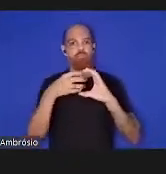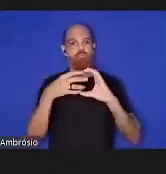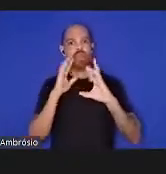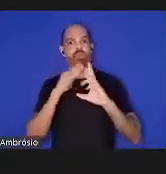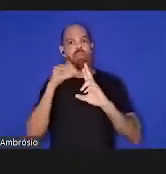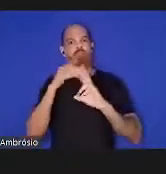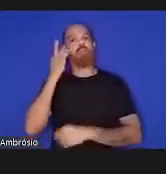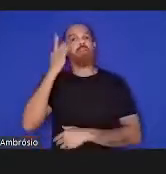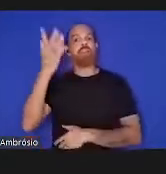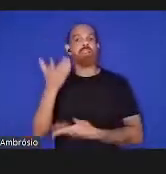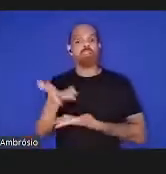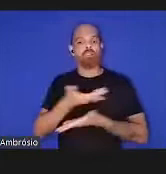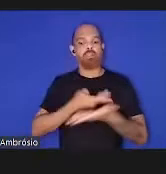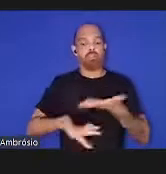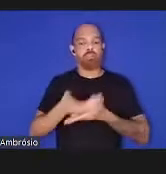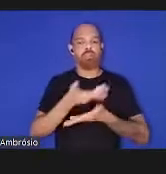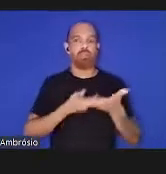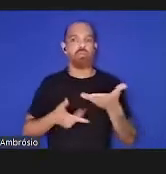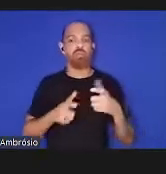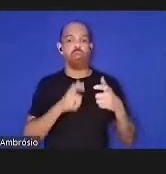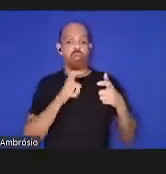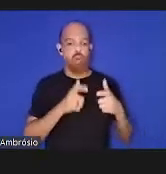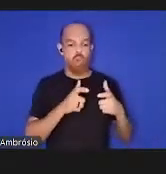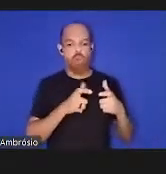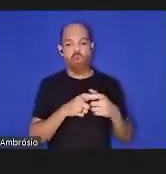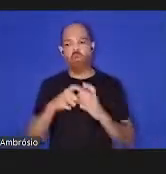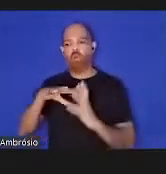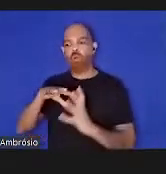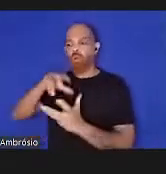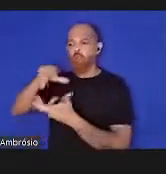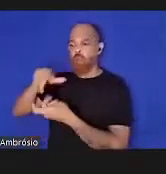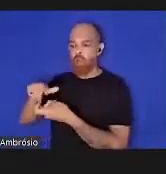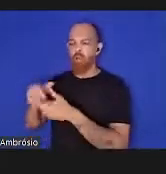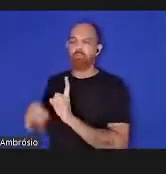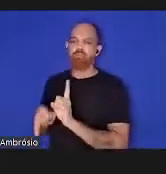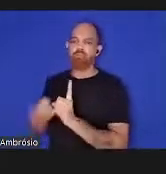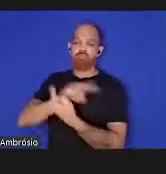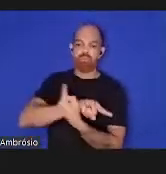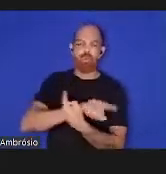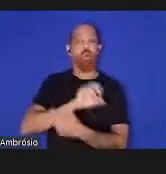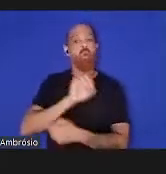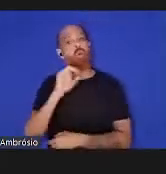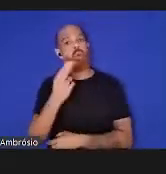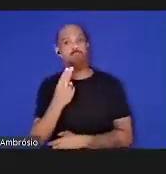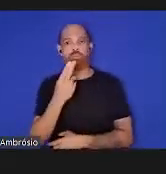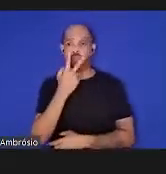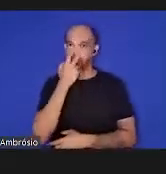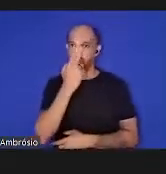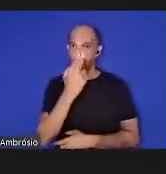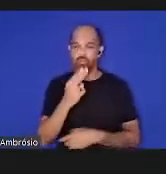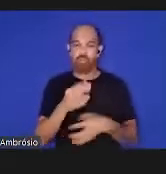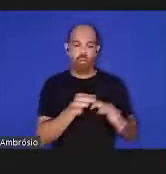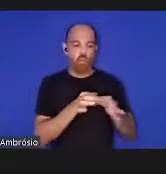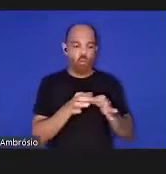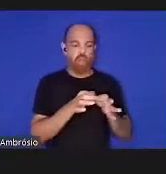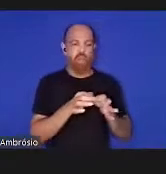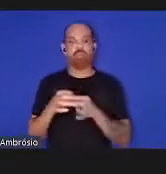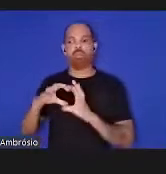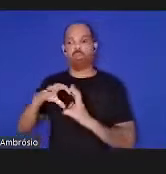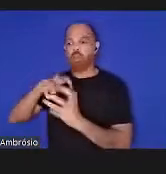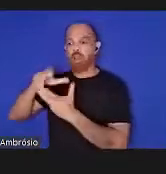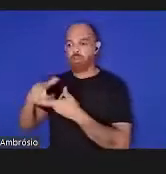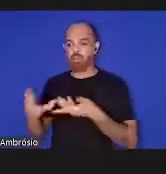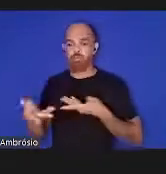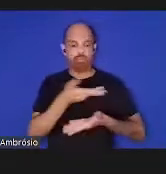transitar do local para o global e vice-versa ou mais precisamente entre o molecular e o planetário para